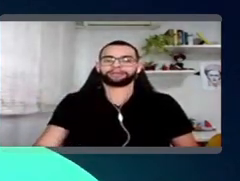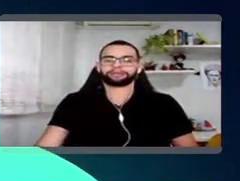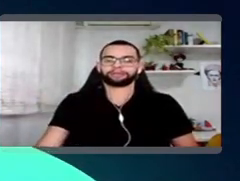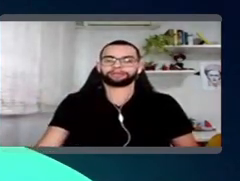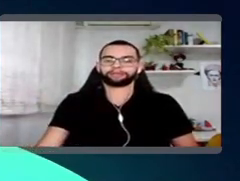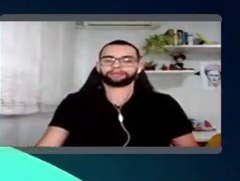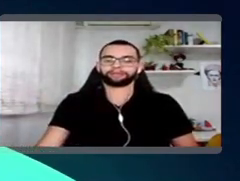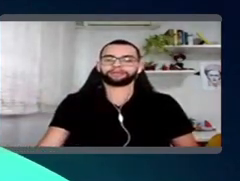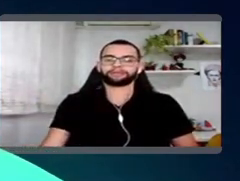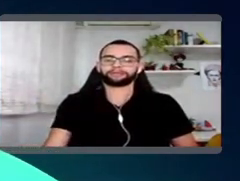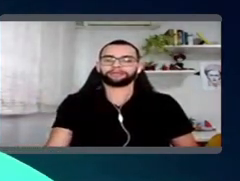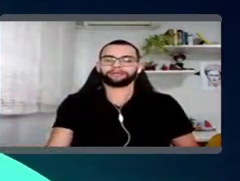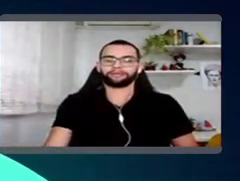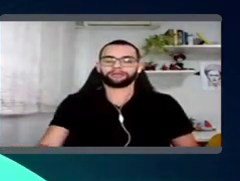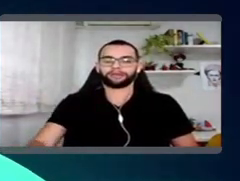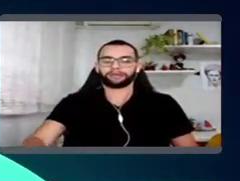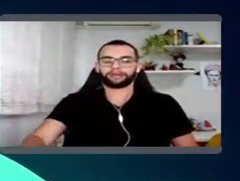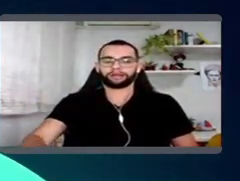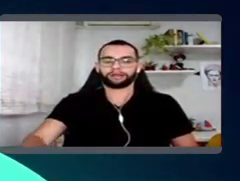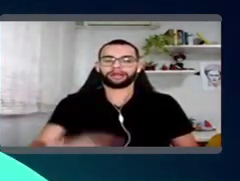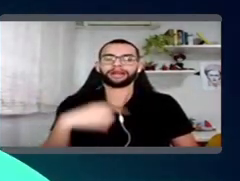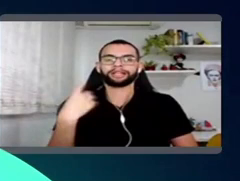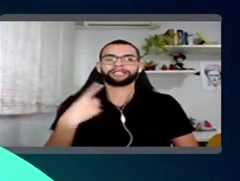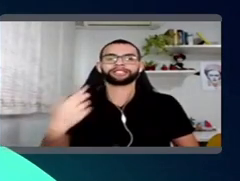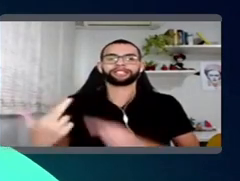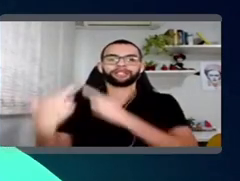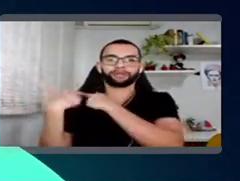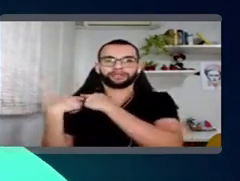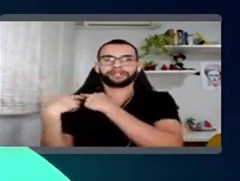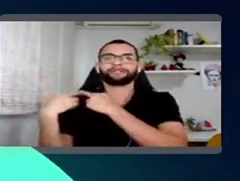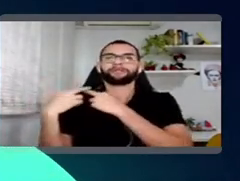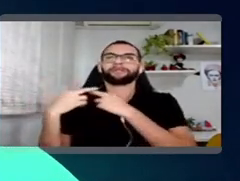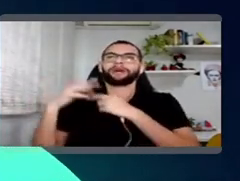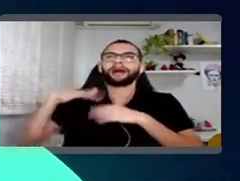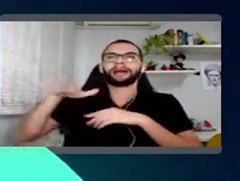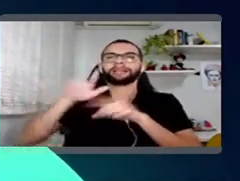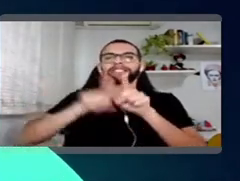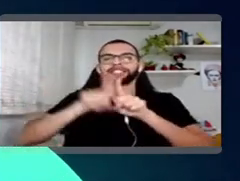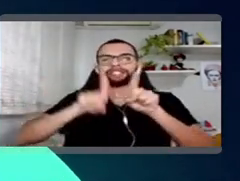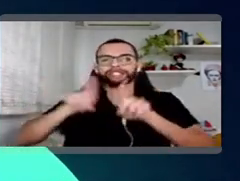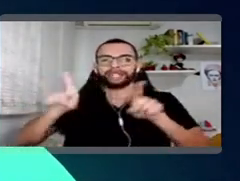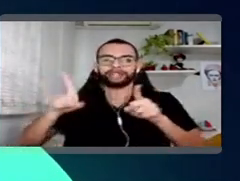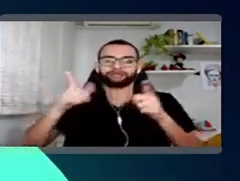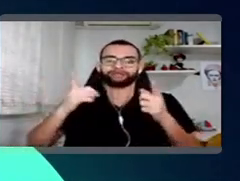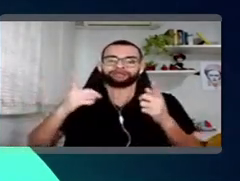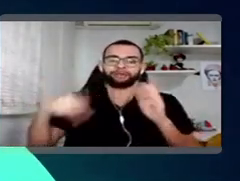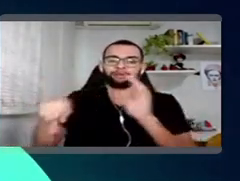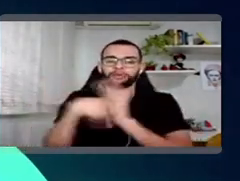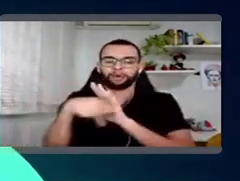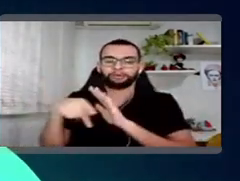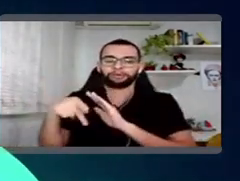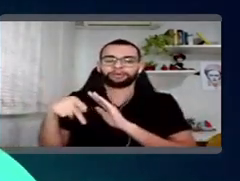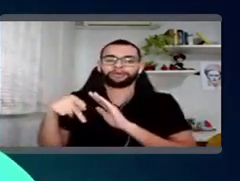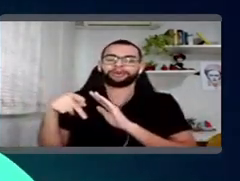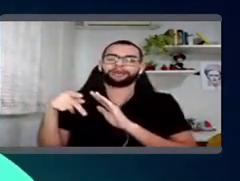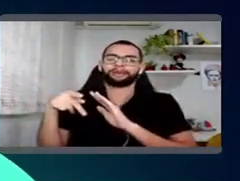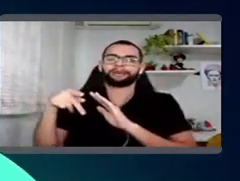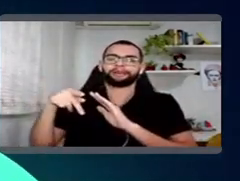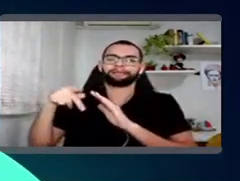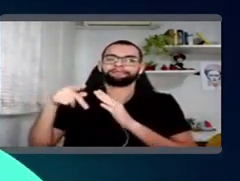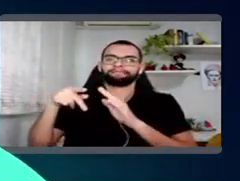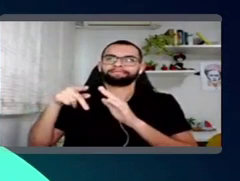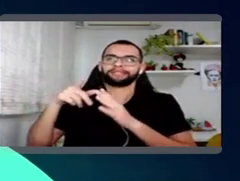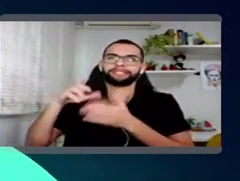a gente é responsável por toda a parte que tem os dados de navegação, tá? Depois eu vou entrar um pouco mais em detalhe com vocês de o que é isso. A parte